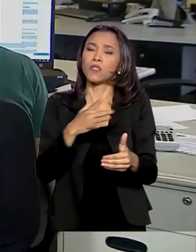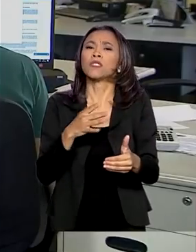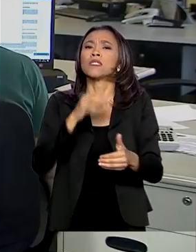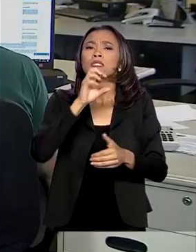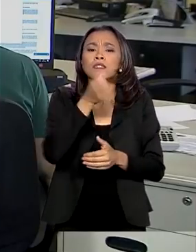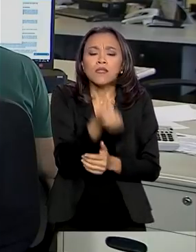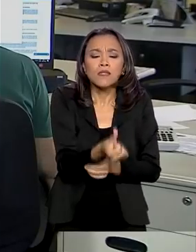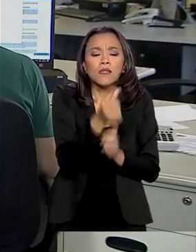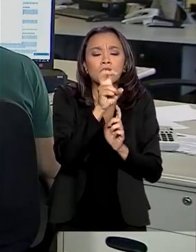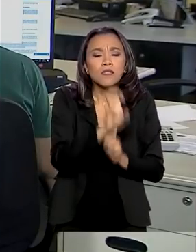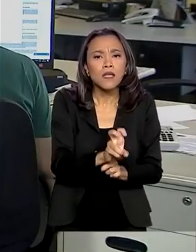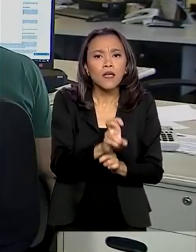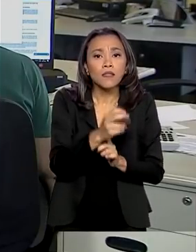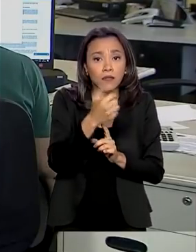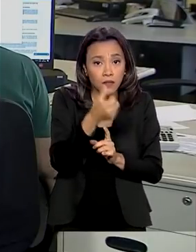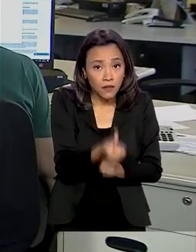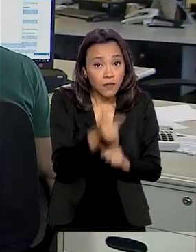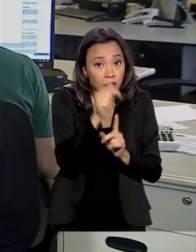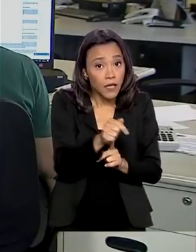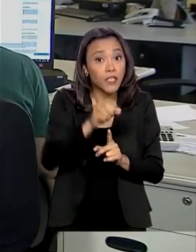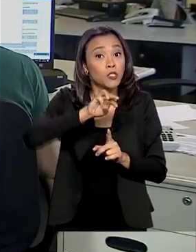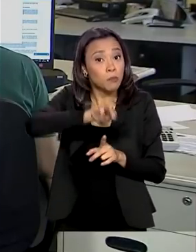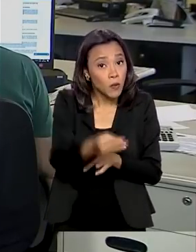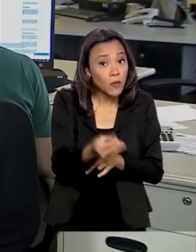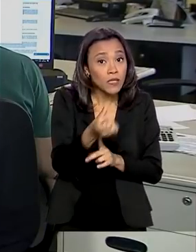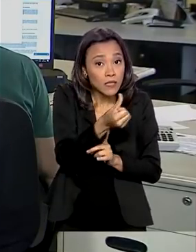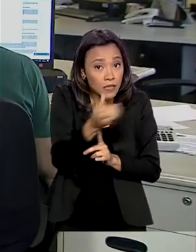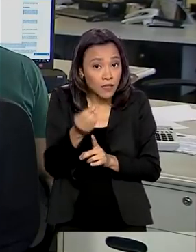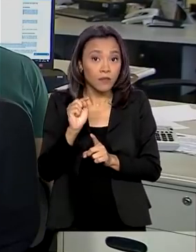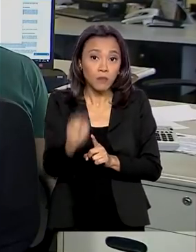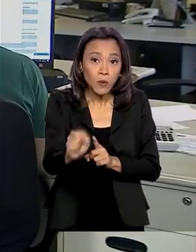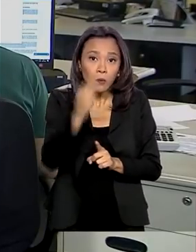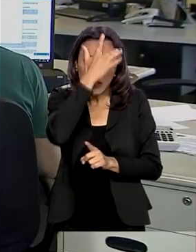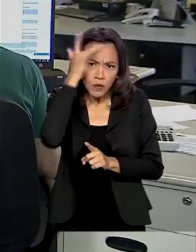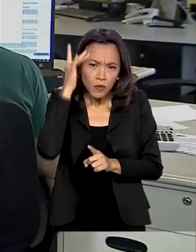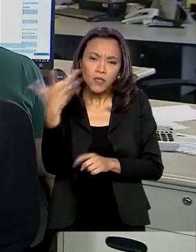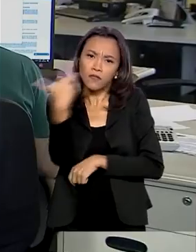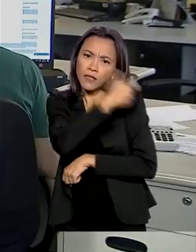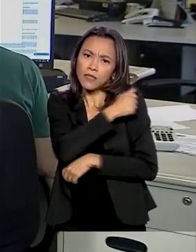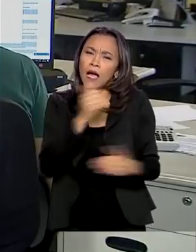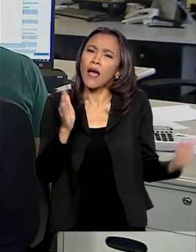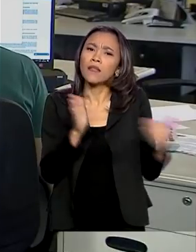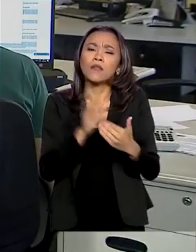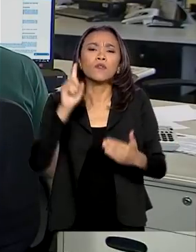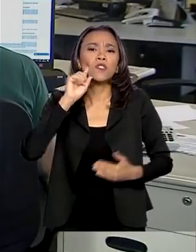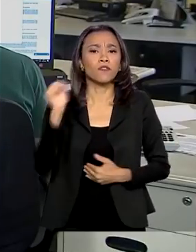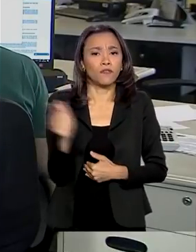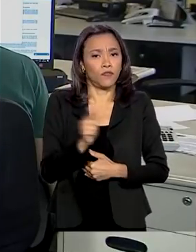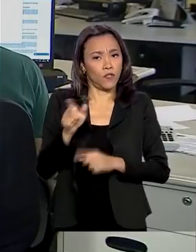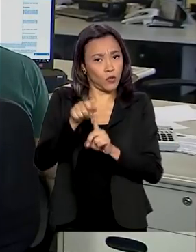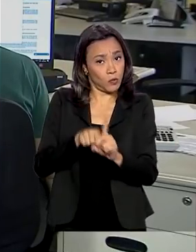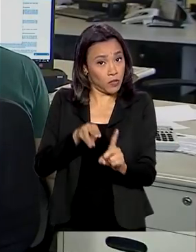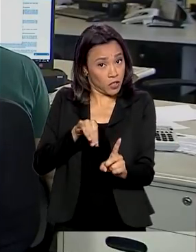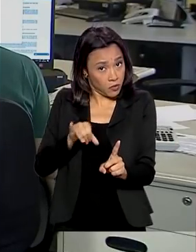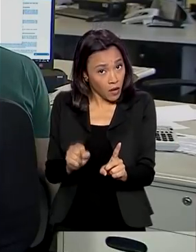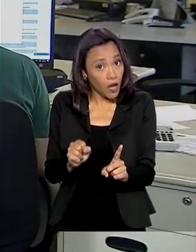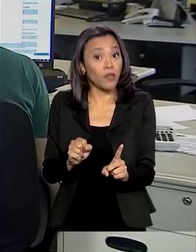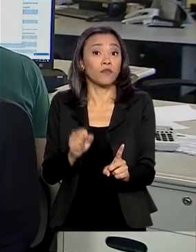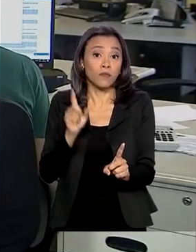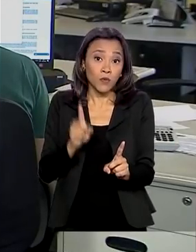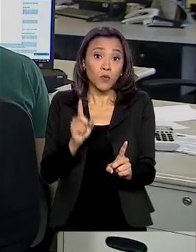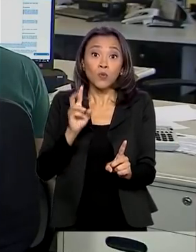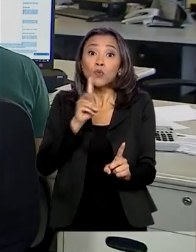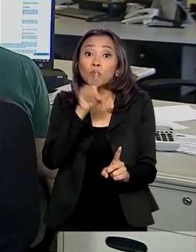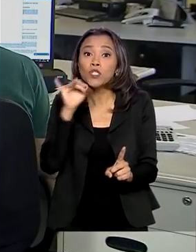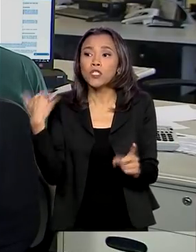de 67 milhões e 600 mil brasileiros se vacinem até o dia 22 de maio. O dia de mobilização está agendado